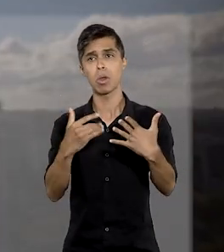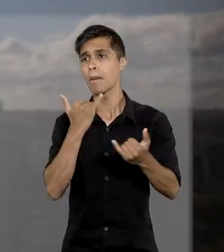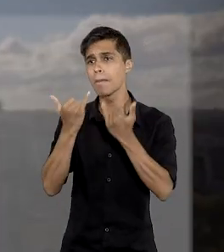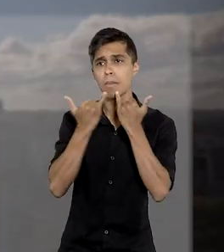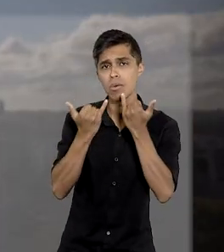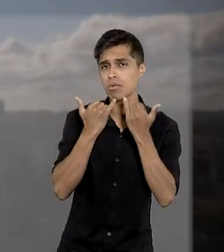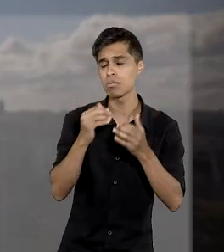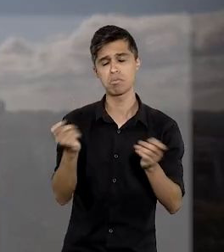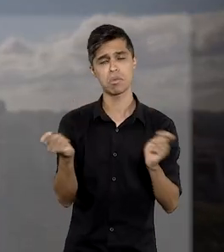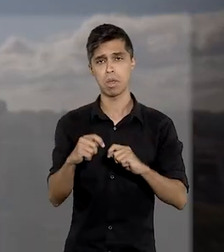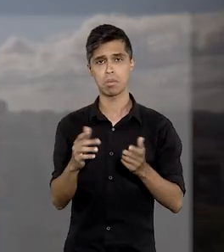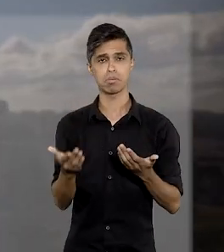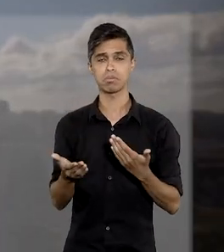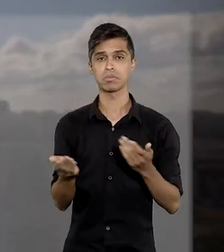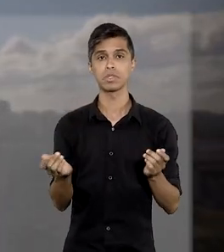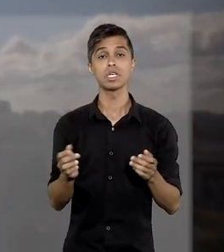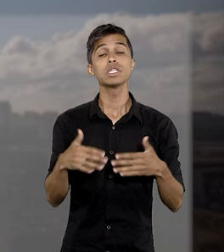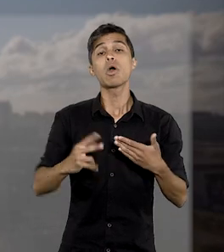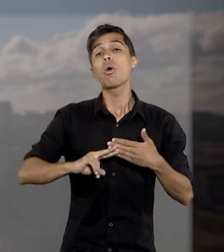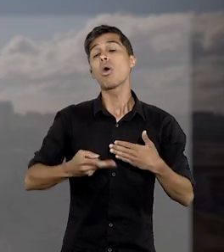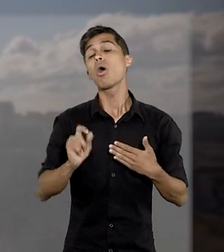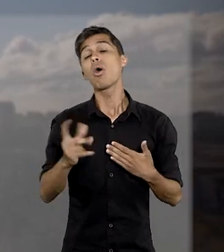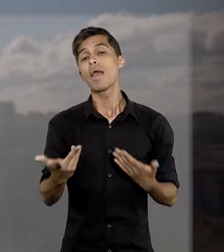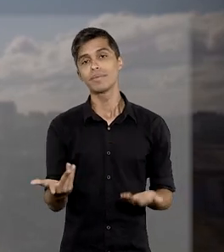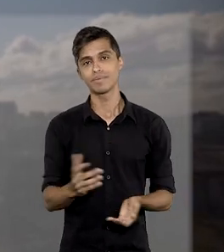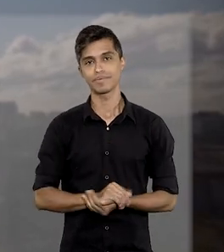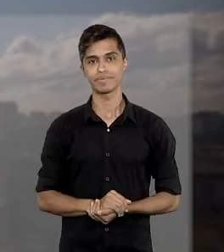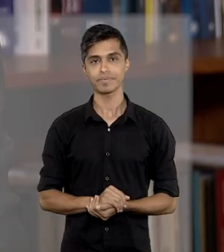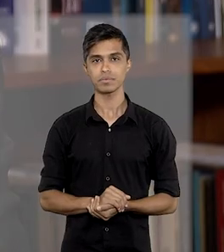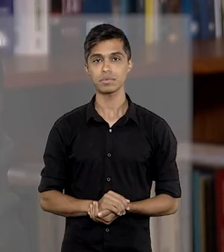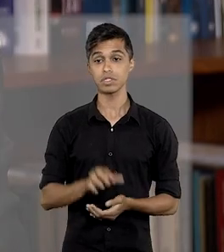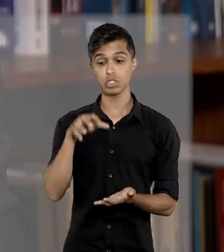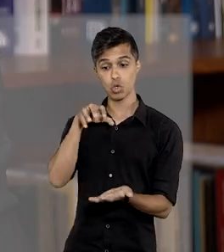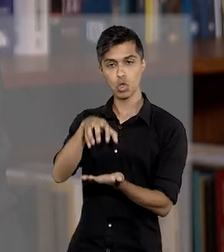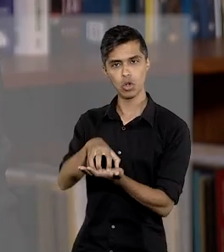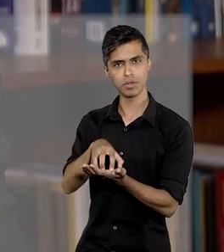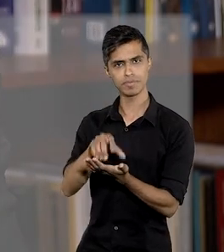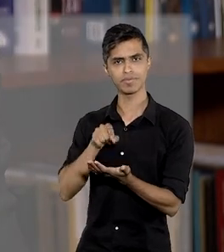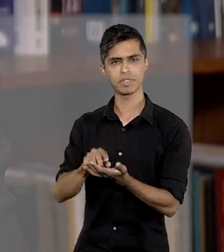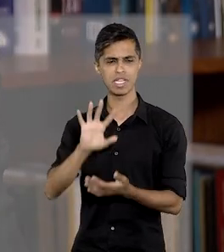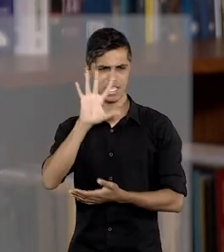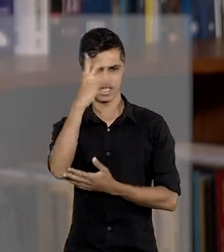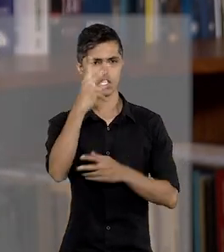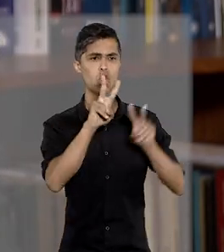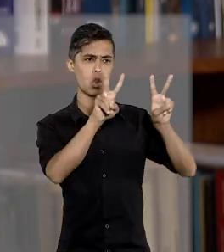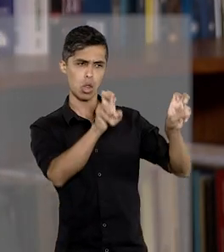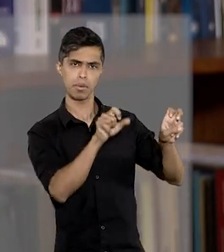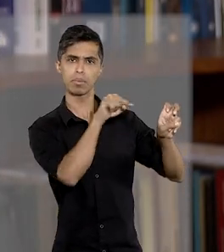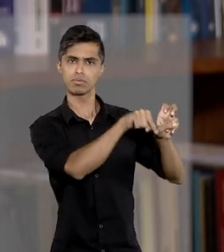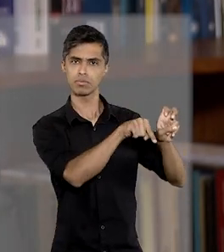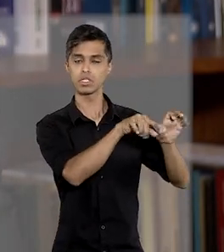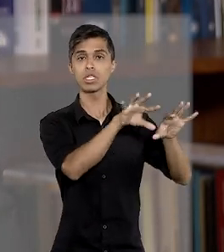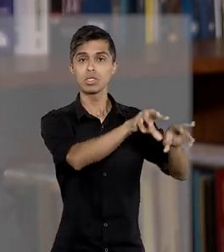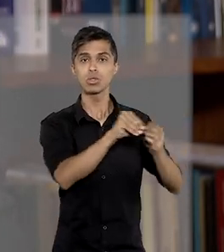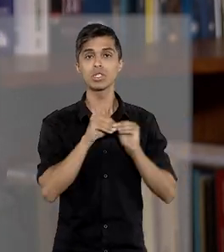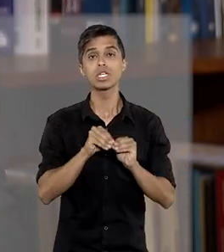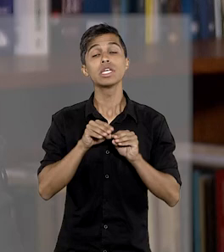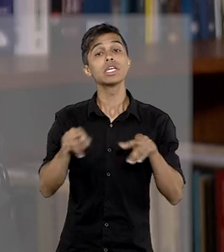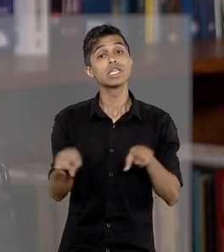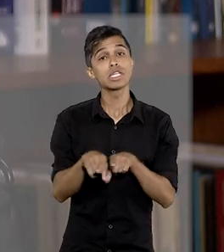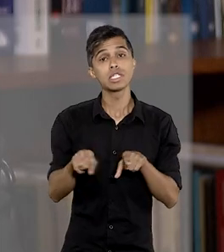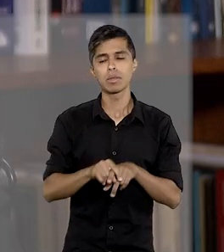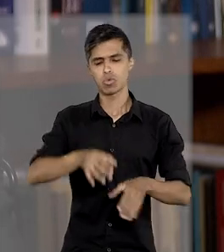requisitar informações. E qual é o resultado disso? Esse órgão colegiado vai definir a tese e